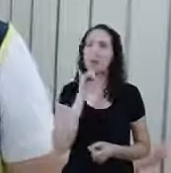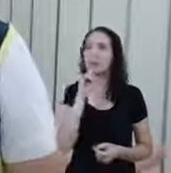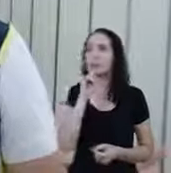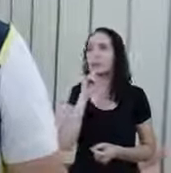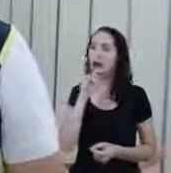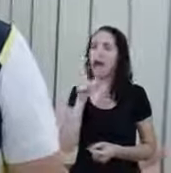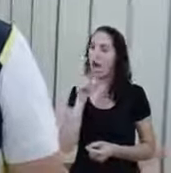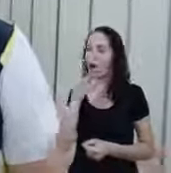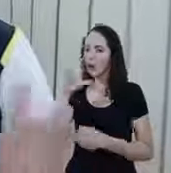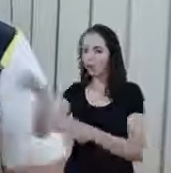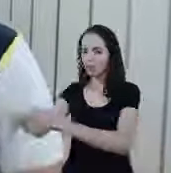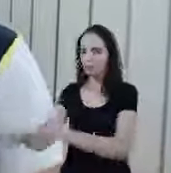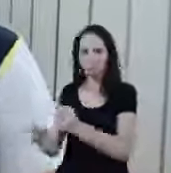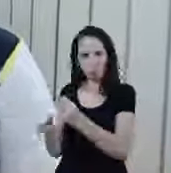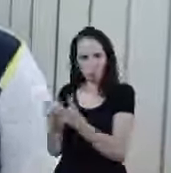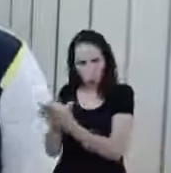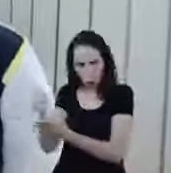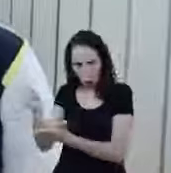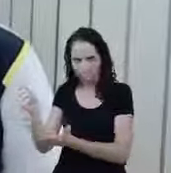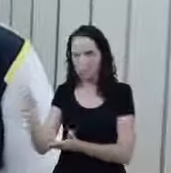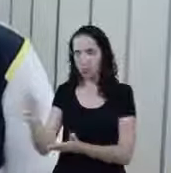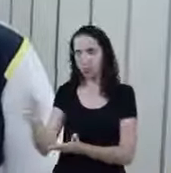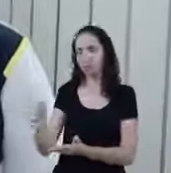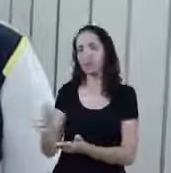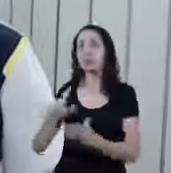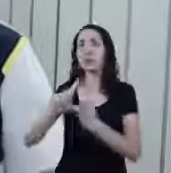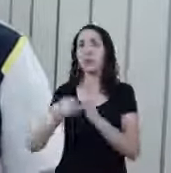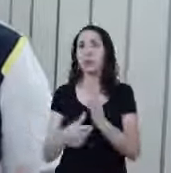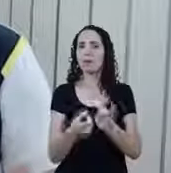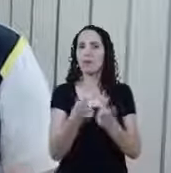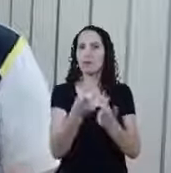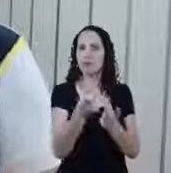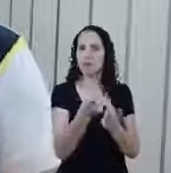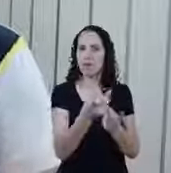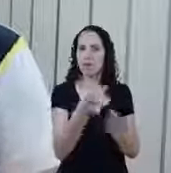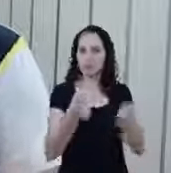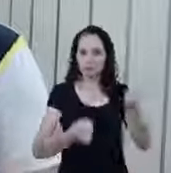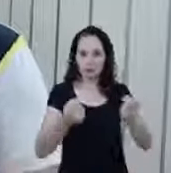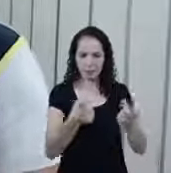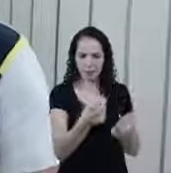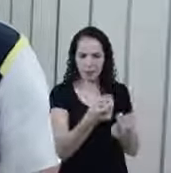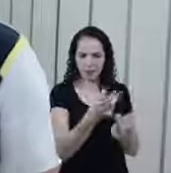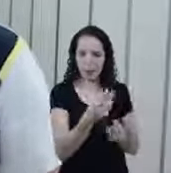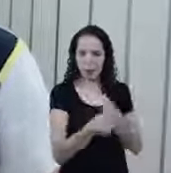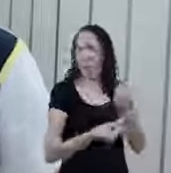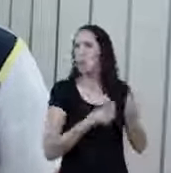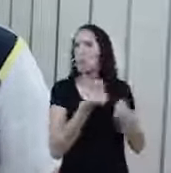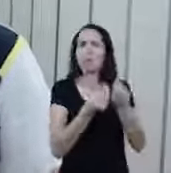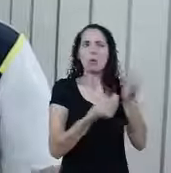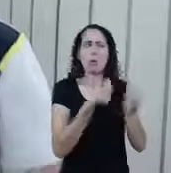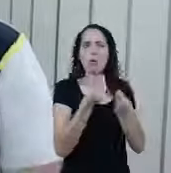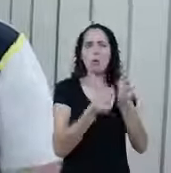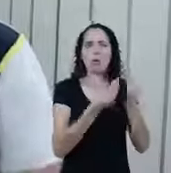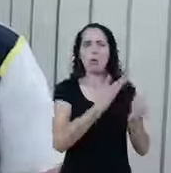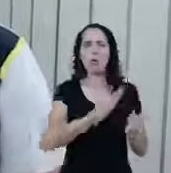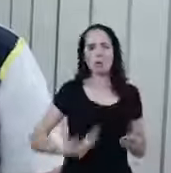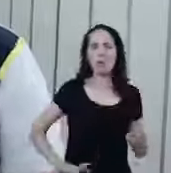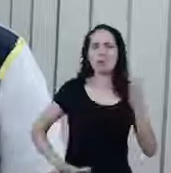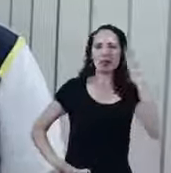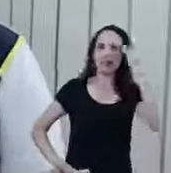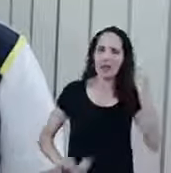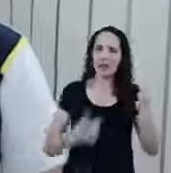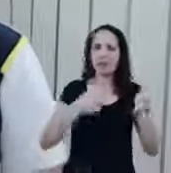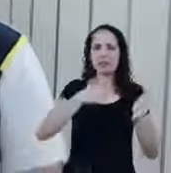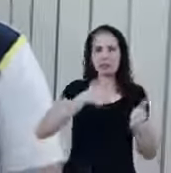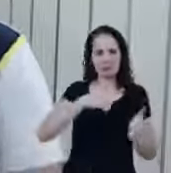água num posto Eu compro lá, revendo No farol como é que eles vão saber que eu existo Ou que eu preciso